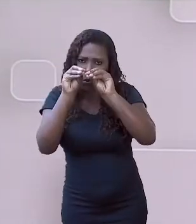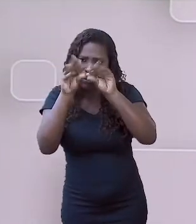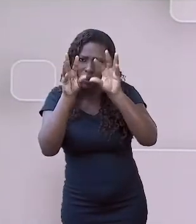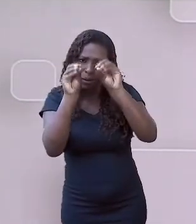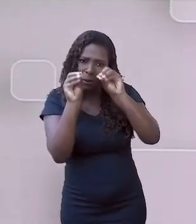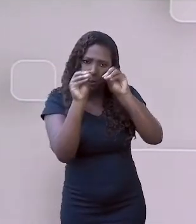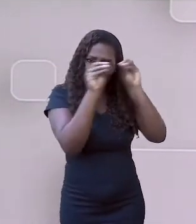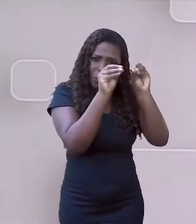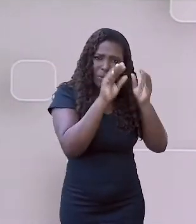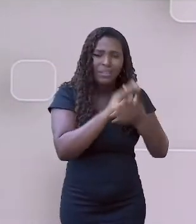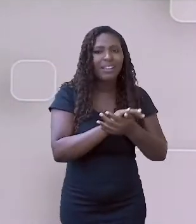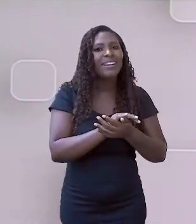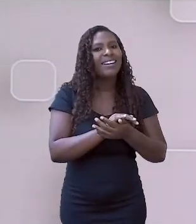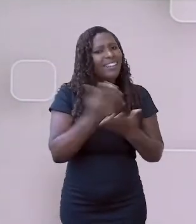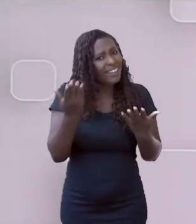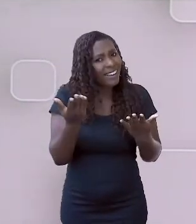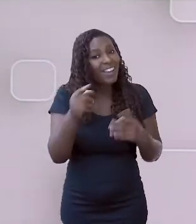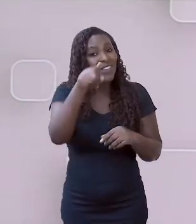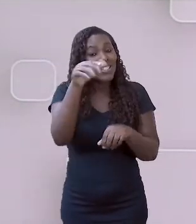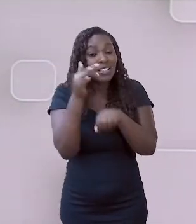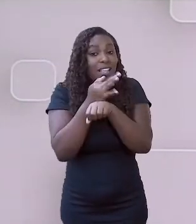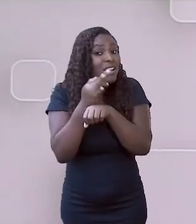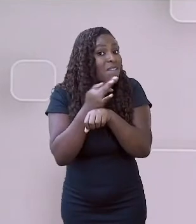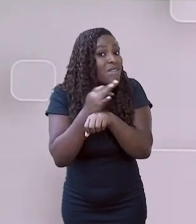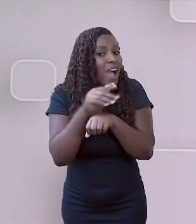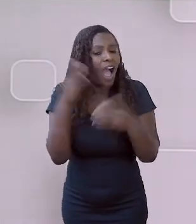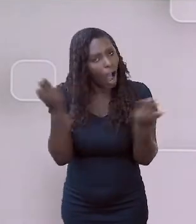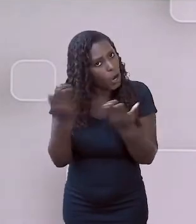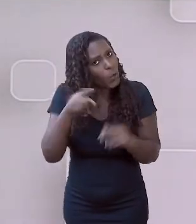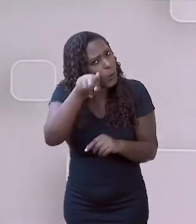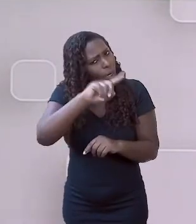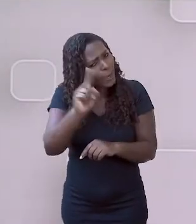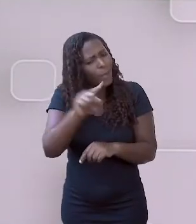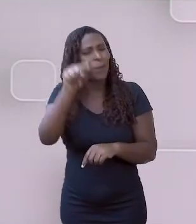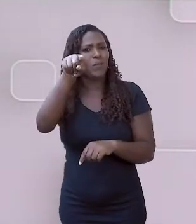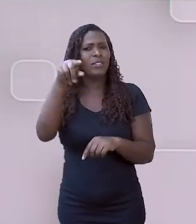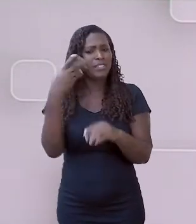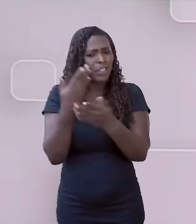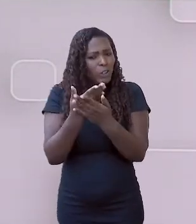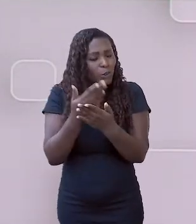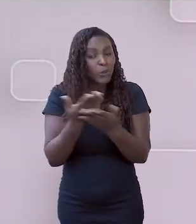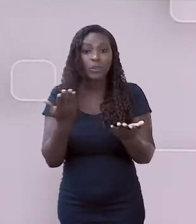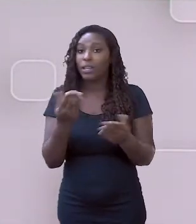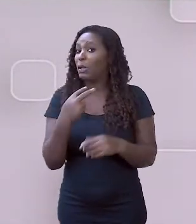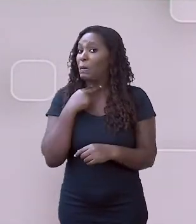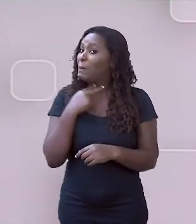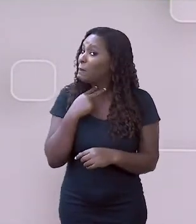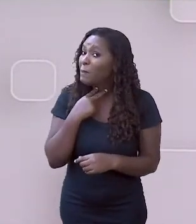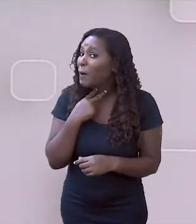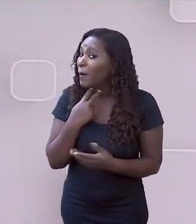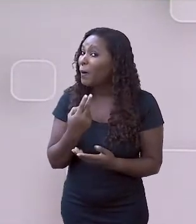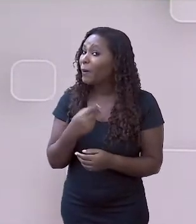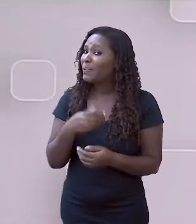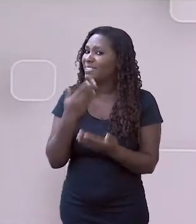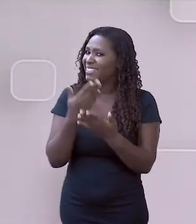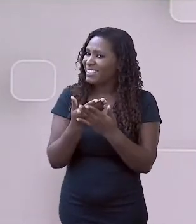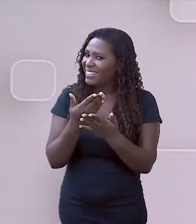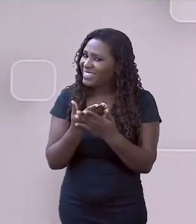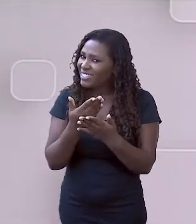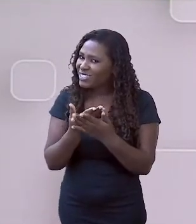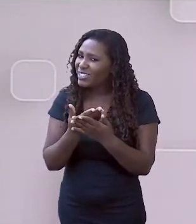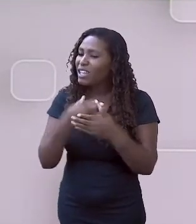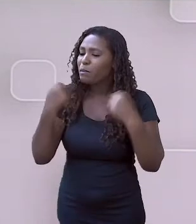você está estudando, ok? Então, você não pode, você tem que trabalhar aí. O estudo é o seu trabalho, não é isso?